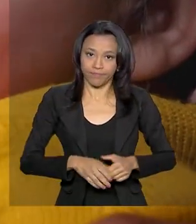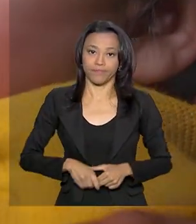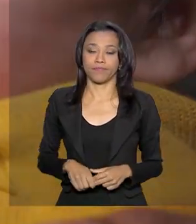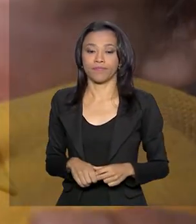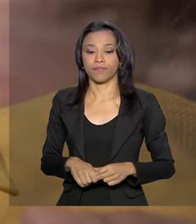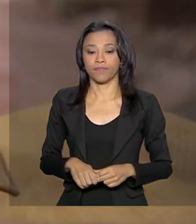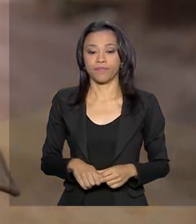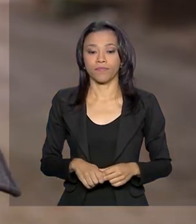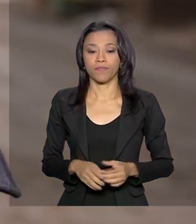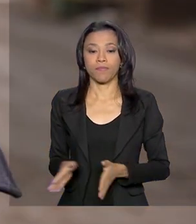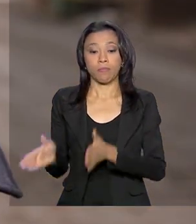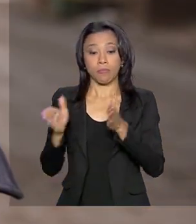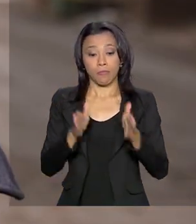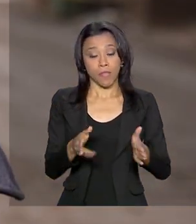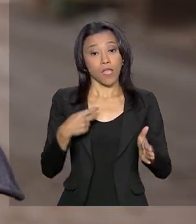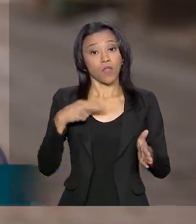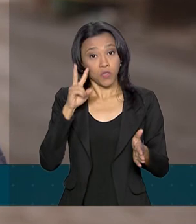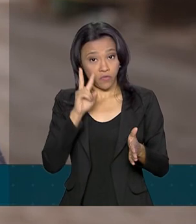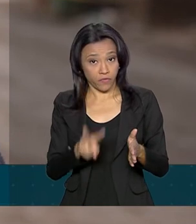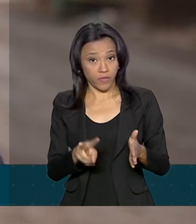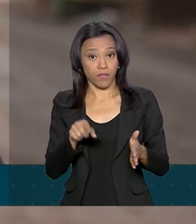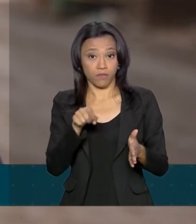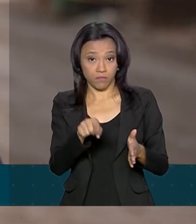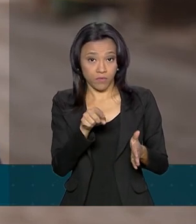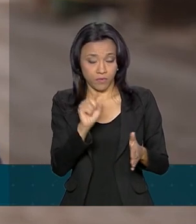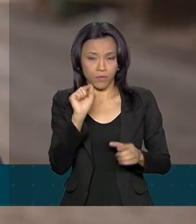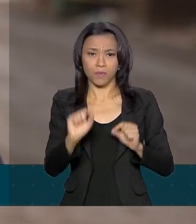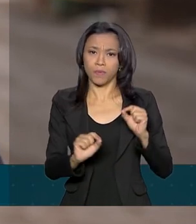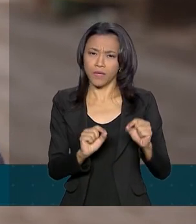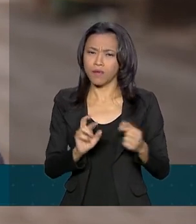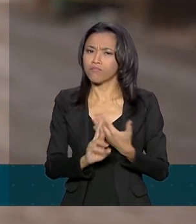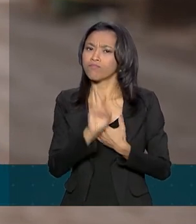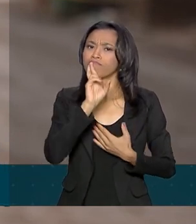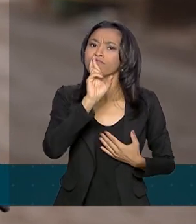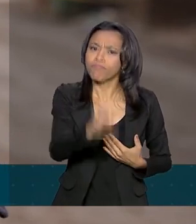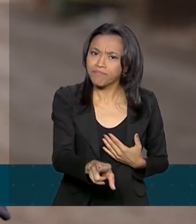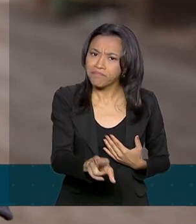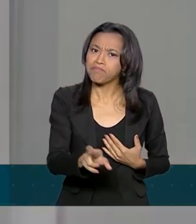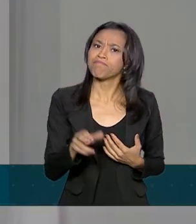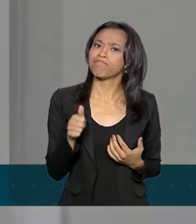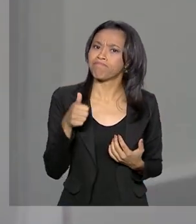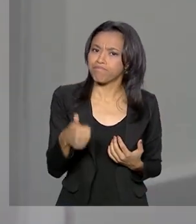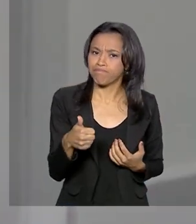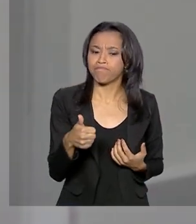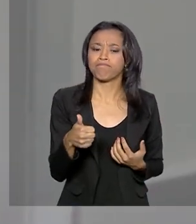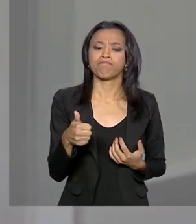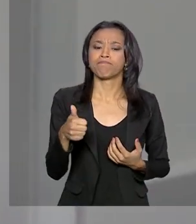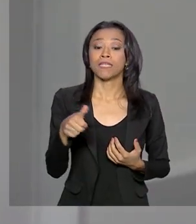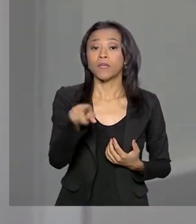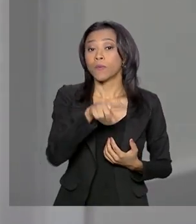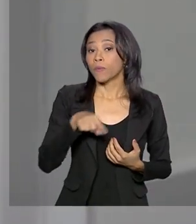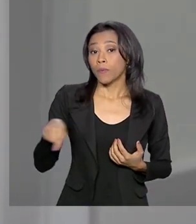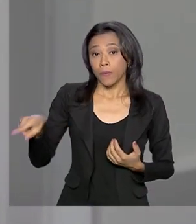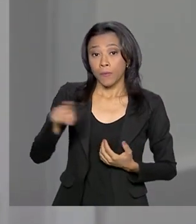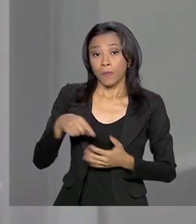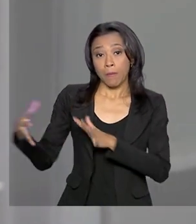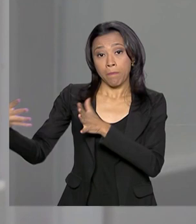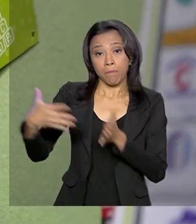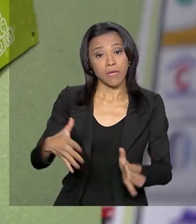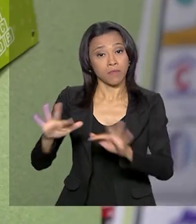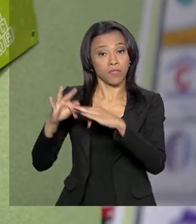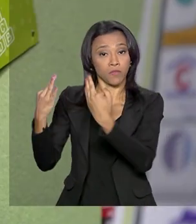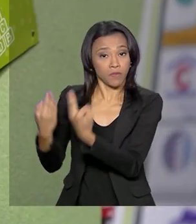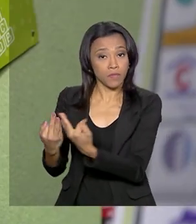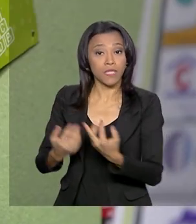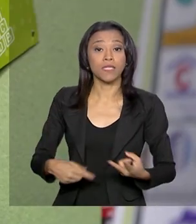Nós estamos vendo um resultado, assim, bastante expressivo, tanto na participação das famílias,